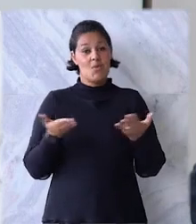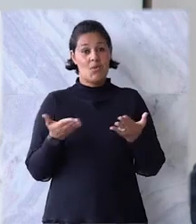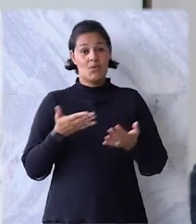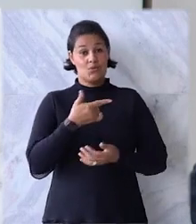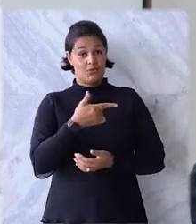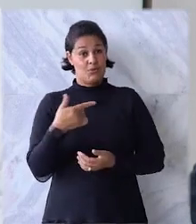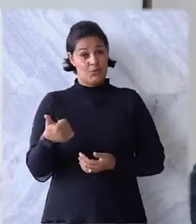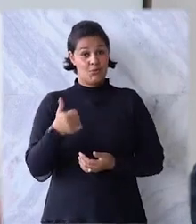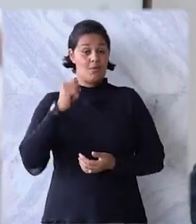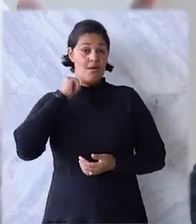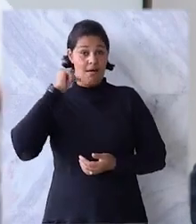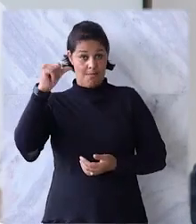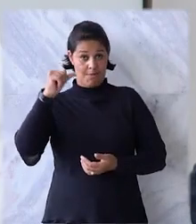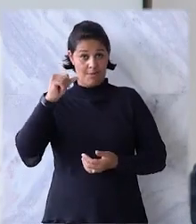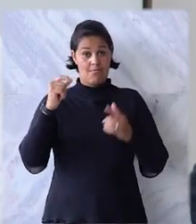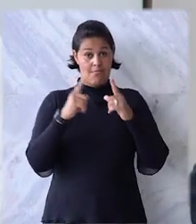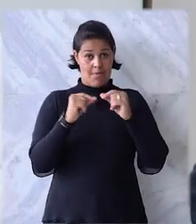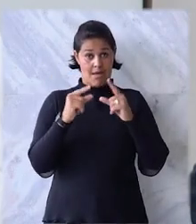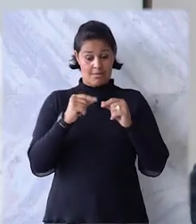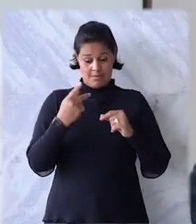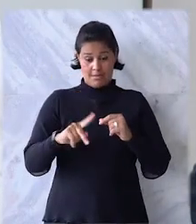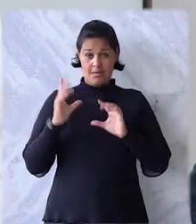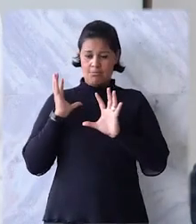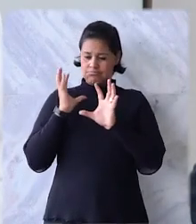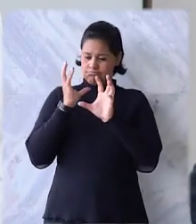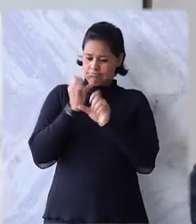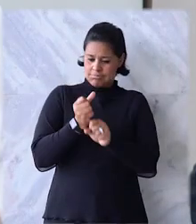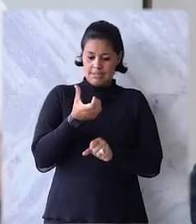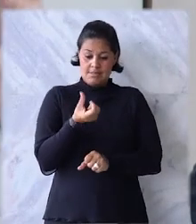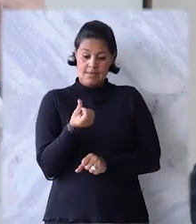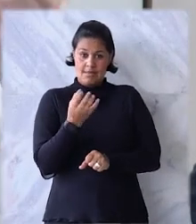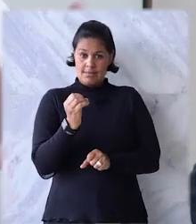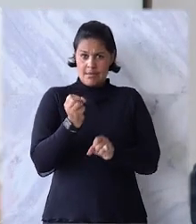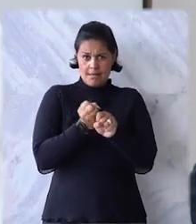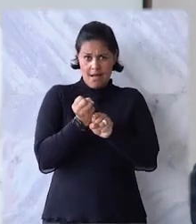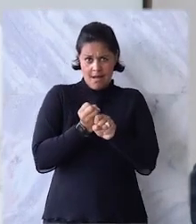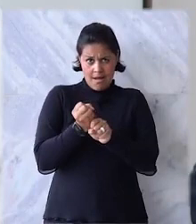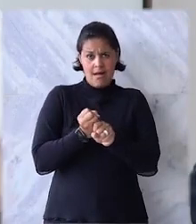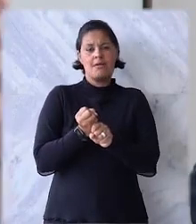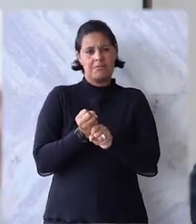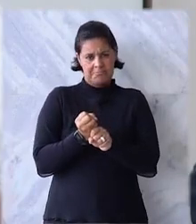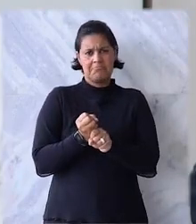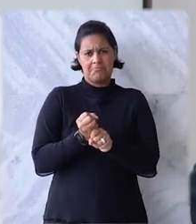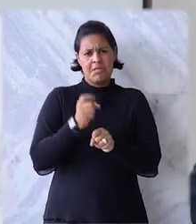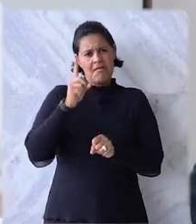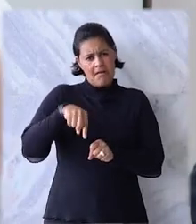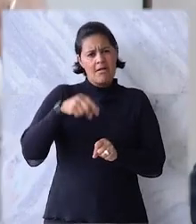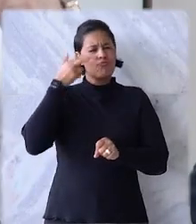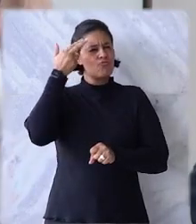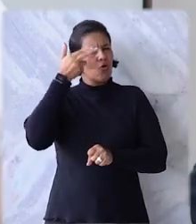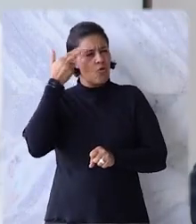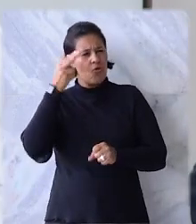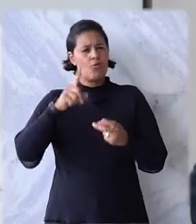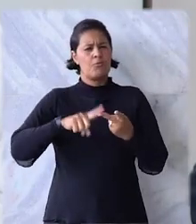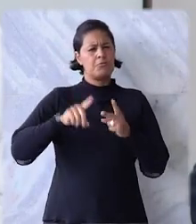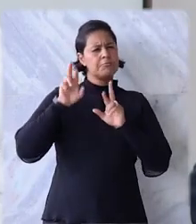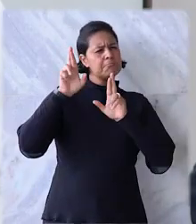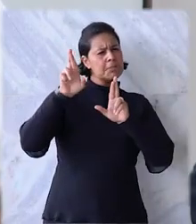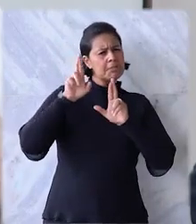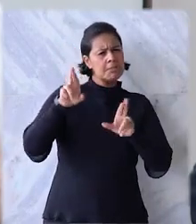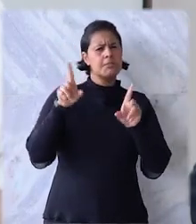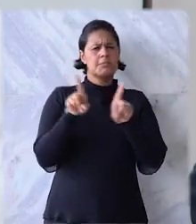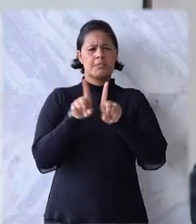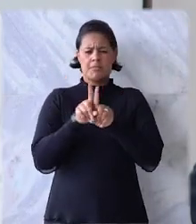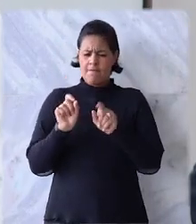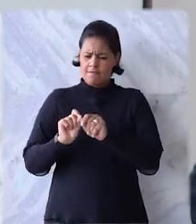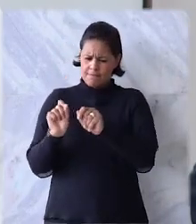Hoje é 21 de abril, Brasília completa 60 anos, 60 anos de muito sonho, de muita esperança, de muitas realizações